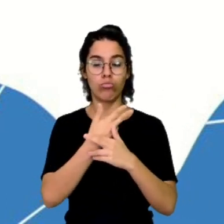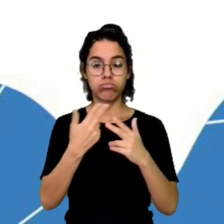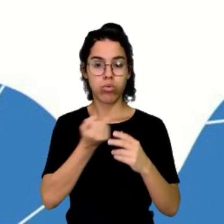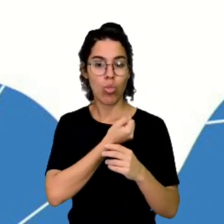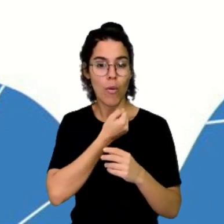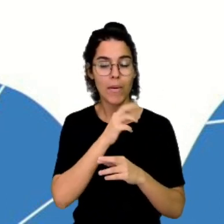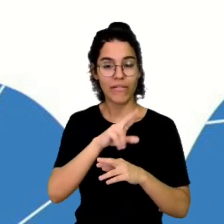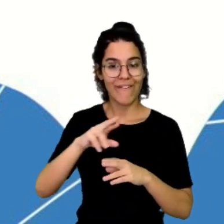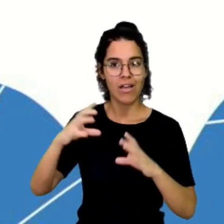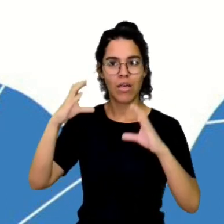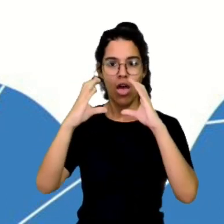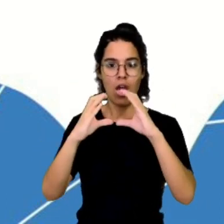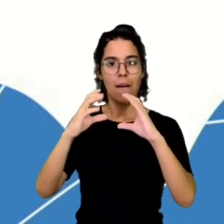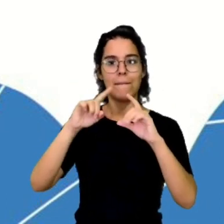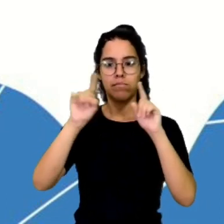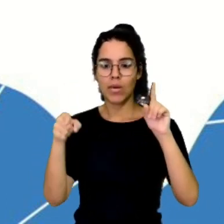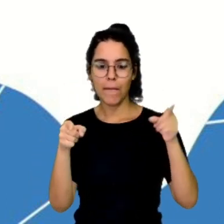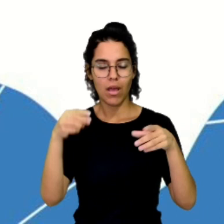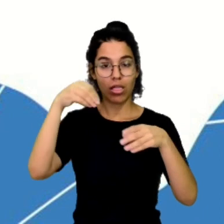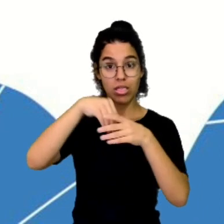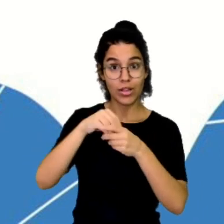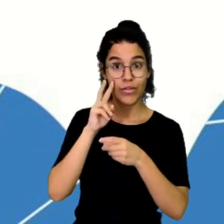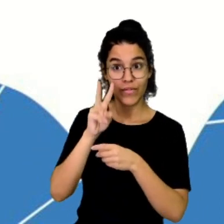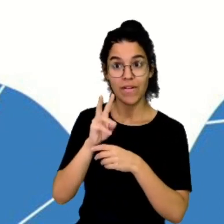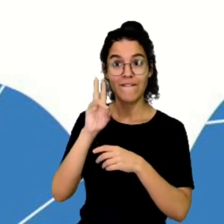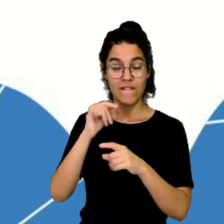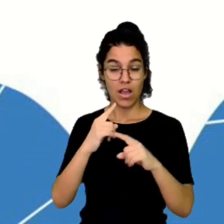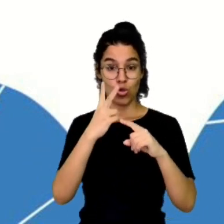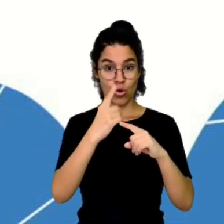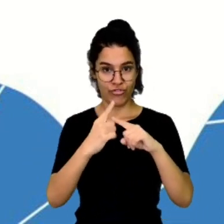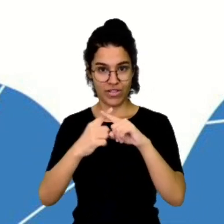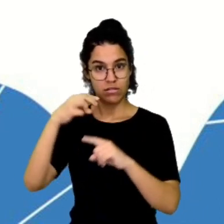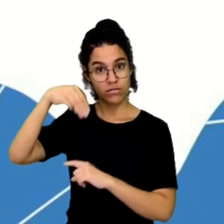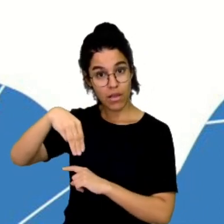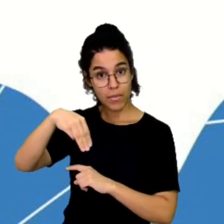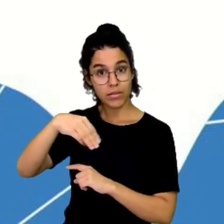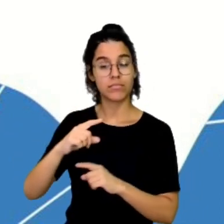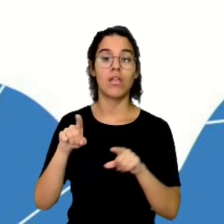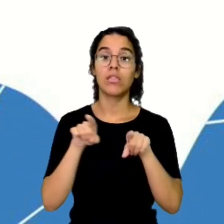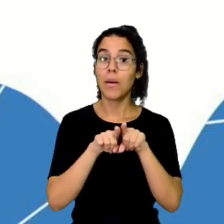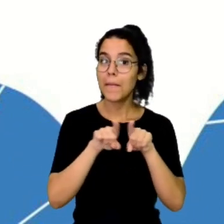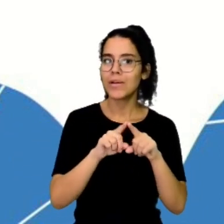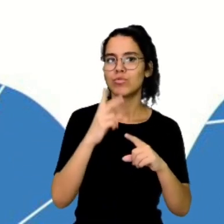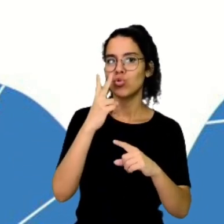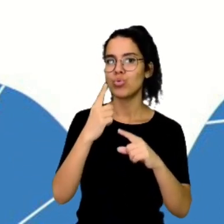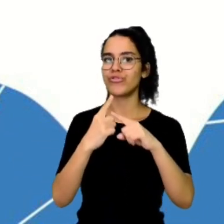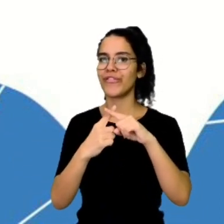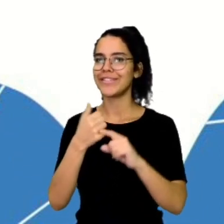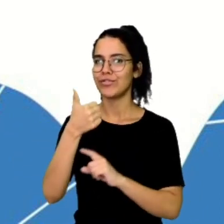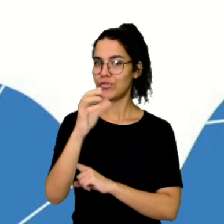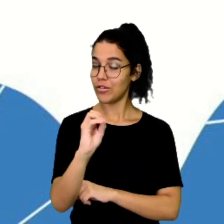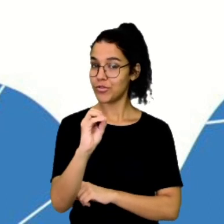multiplicar o M e ele vai multiplicar o 10. Então, nós ficamos com 2 vezes M e 2 vezes